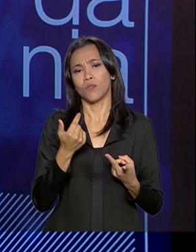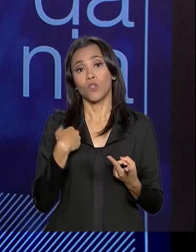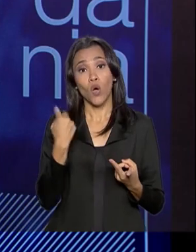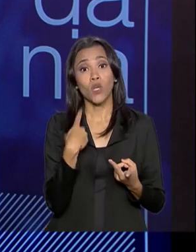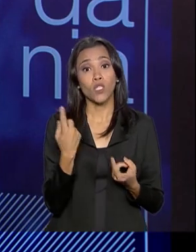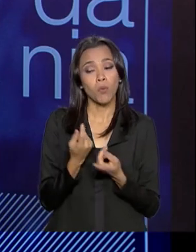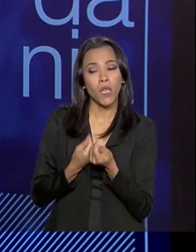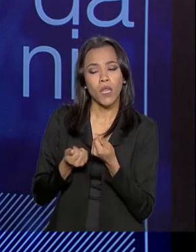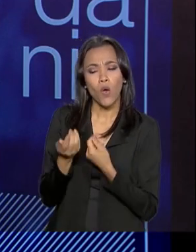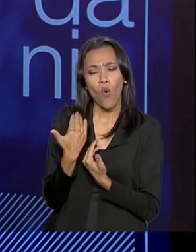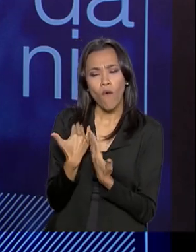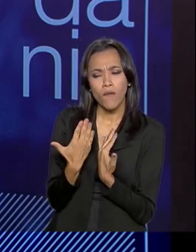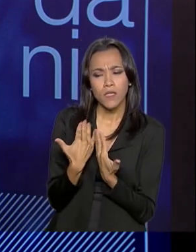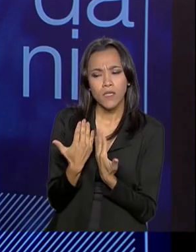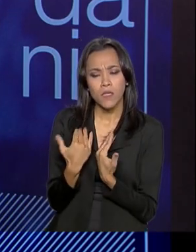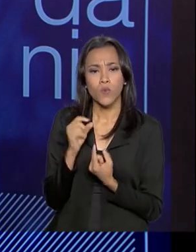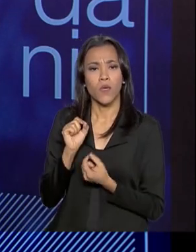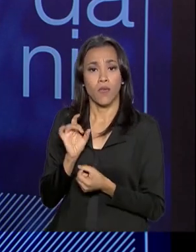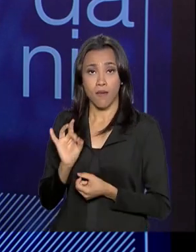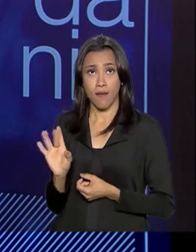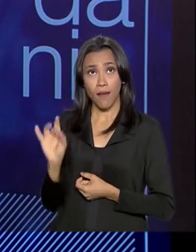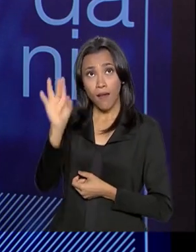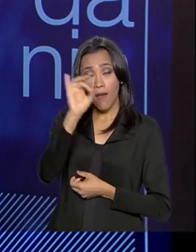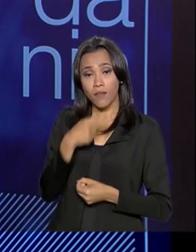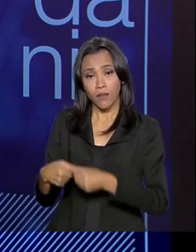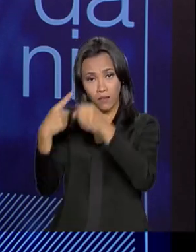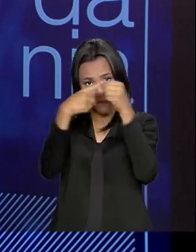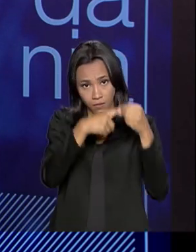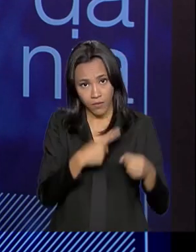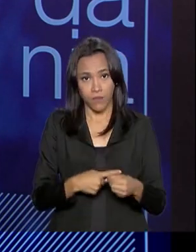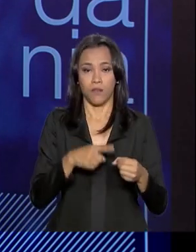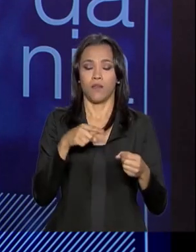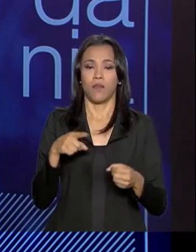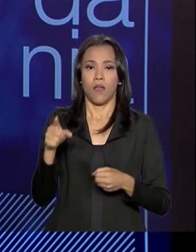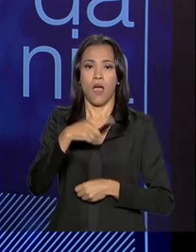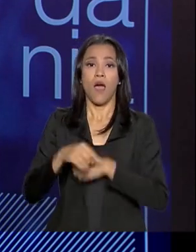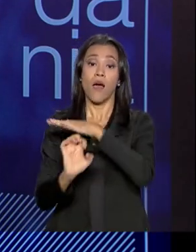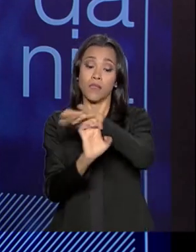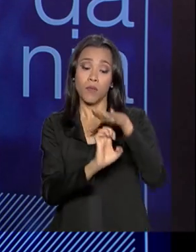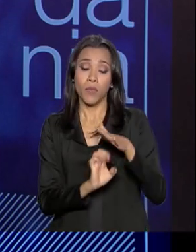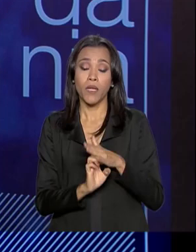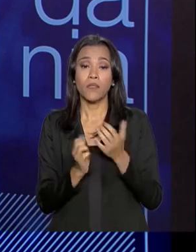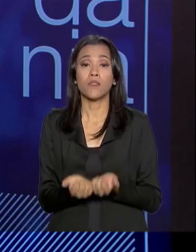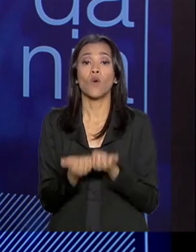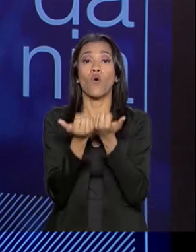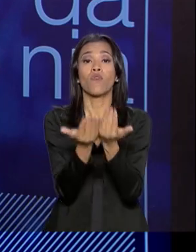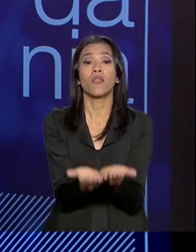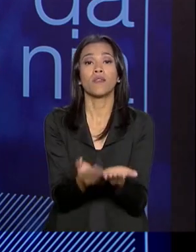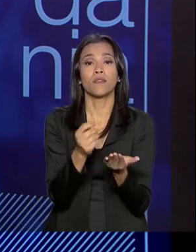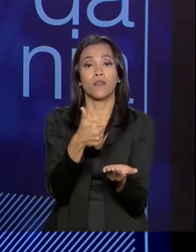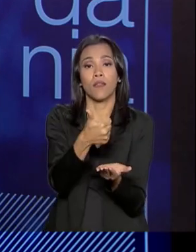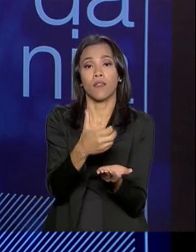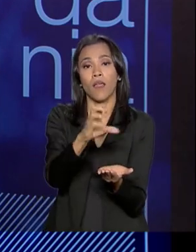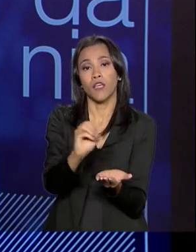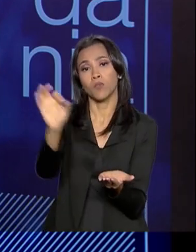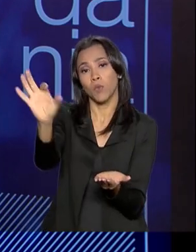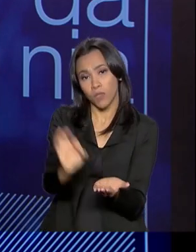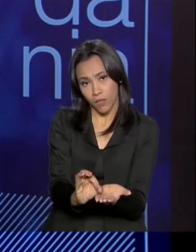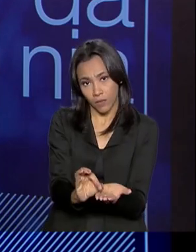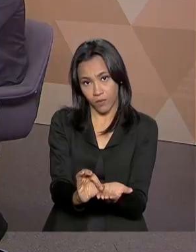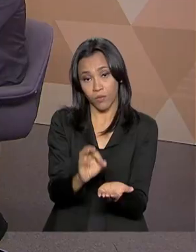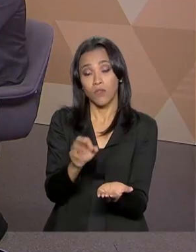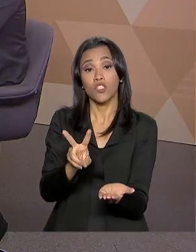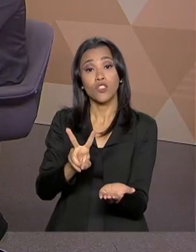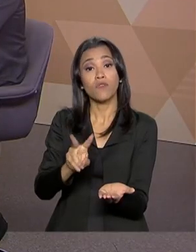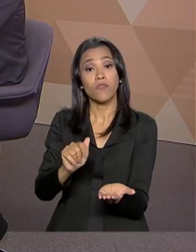negociando com ele que, em cada município, as empresas ofereçam 10%, pelo menos, dos seus novos empregos para os jovens do Bolsa